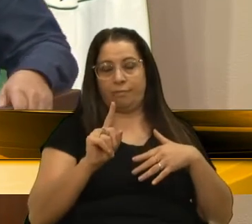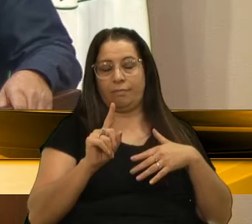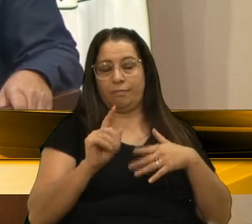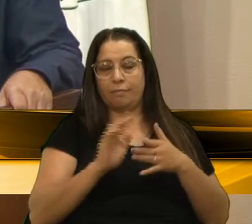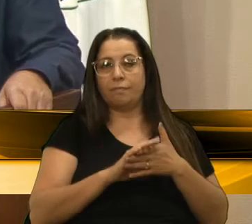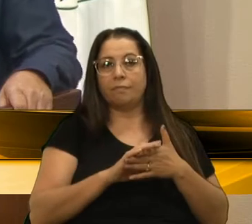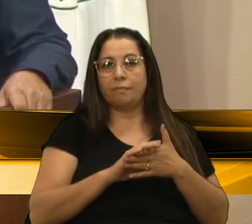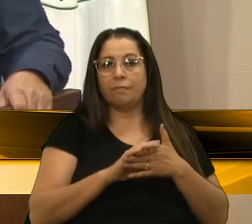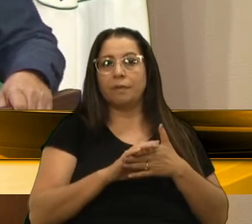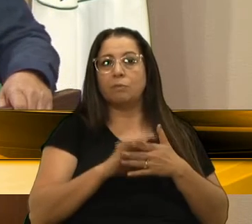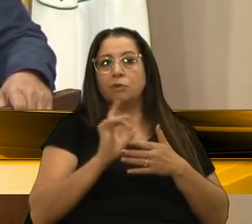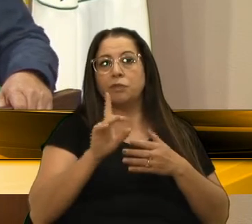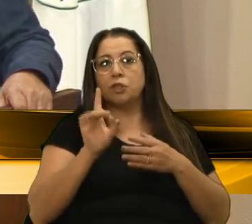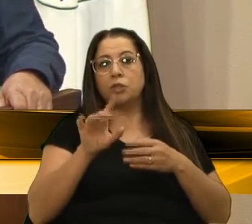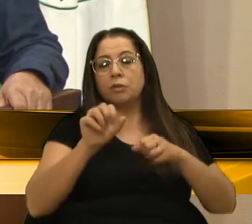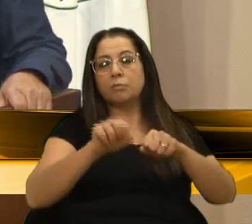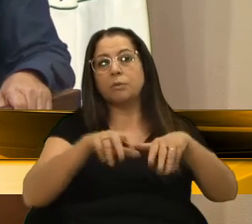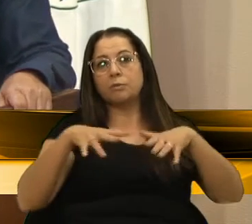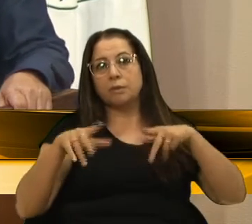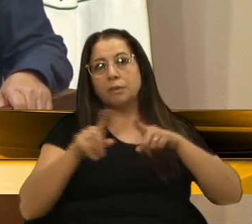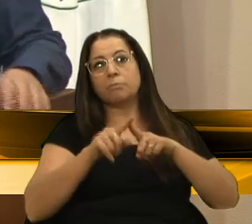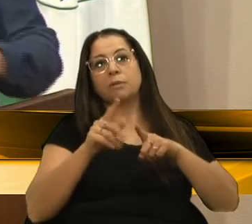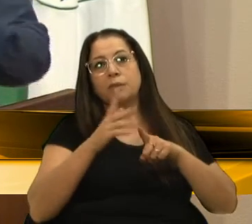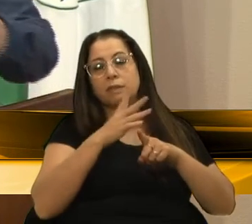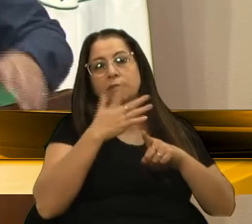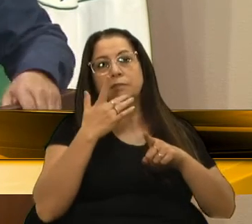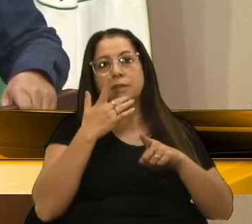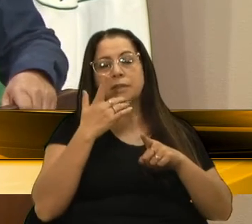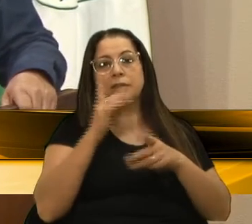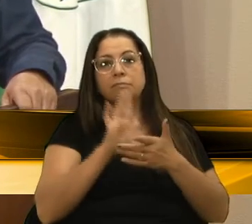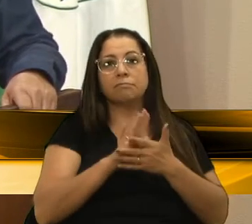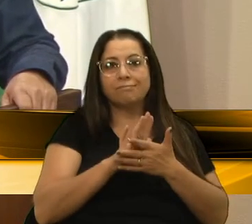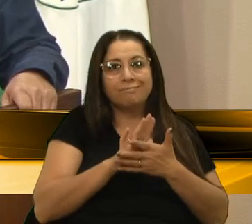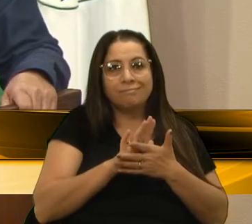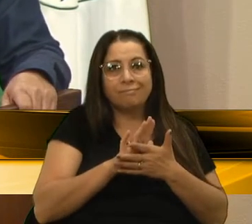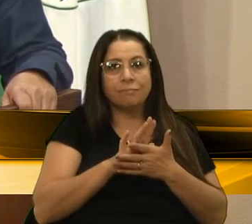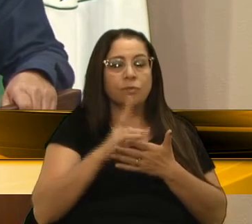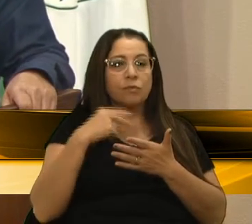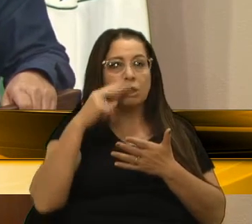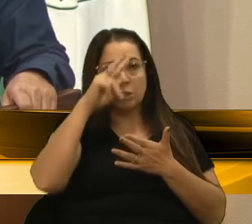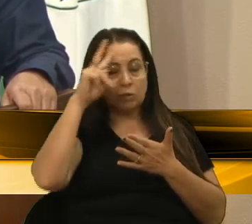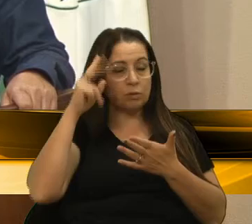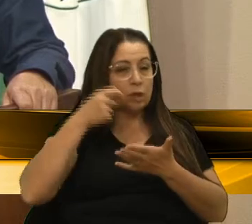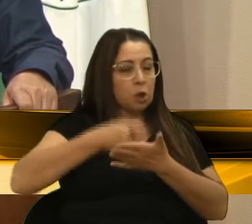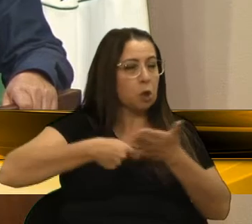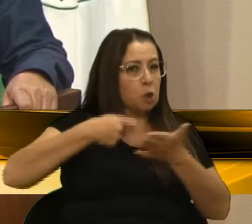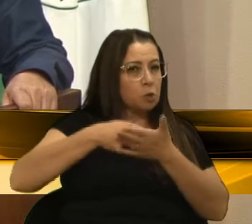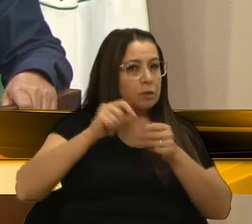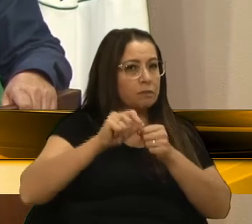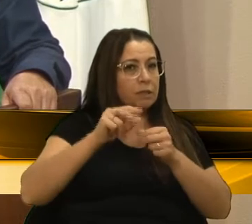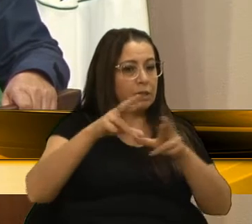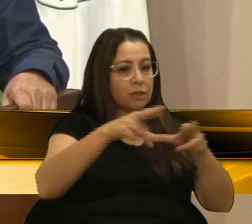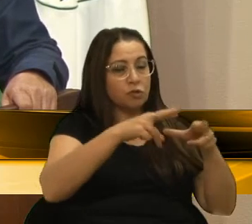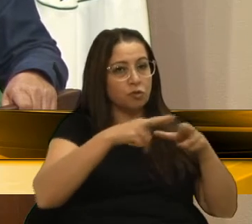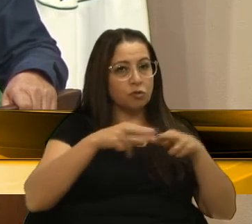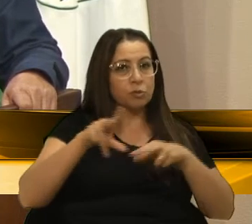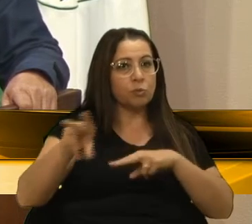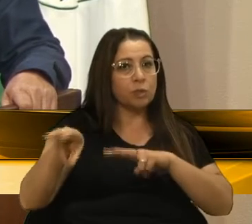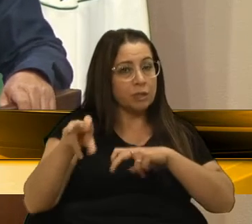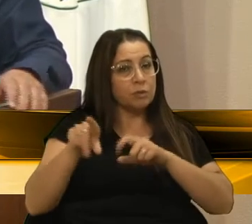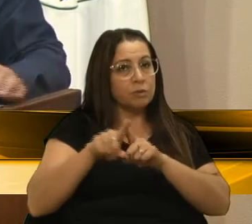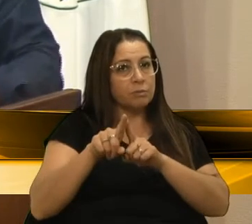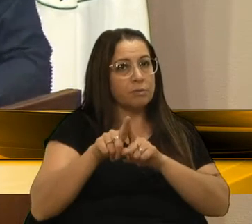só plenário, porque, se for só plenário, estaria fácil, ah, não abro mão, faz, então, o vereador Luiz, a luta que fez lá na região, aí no interior também,